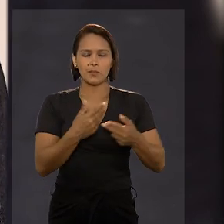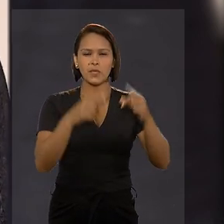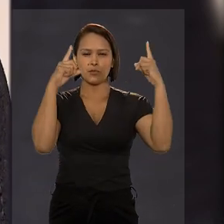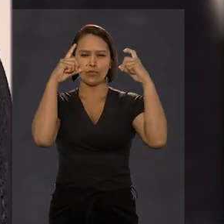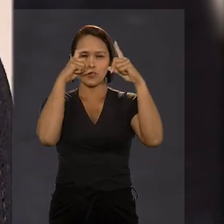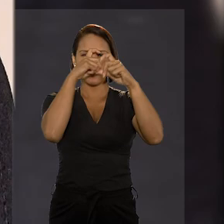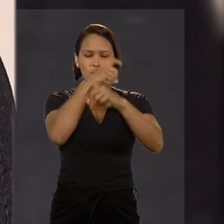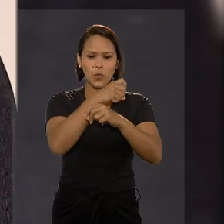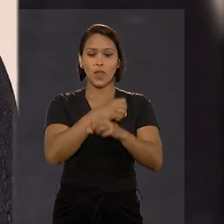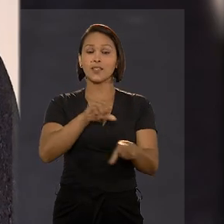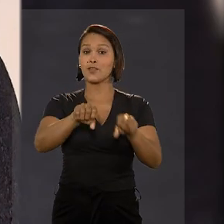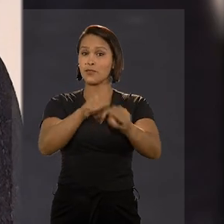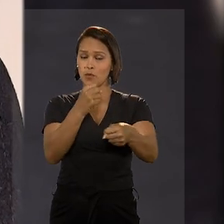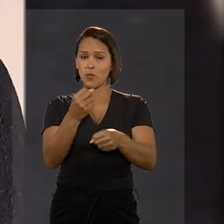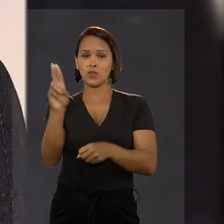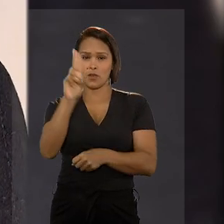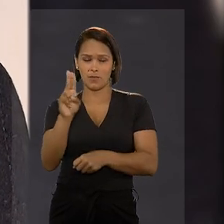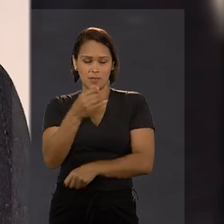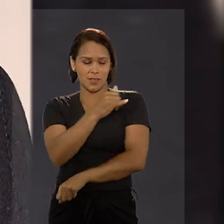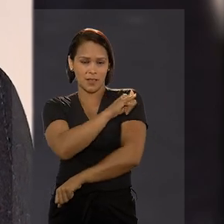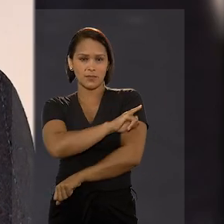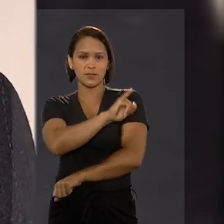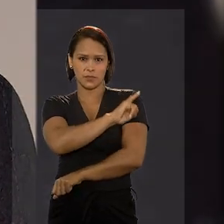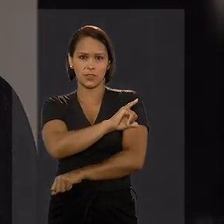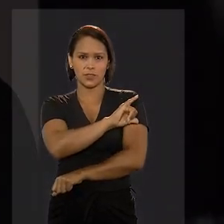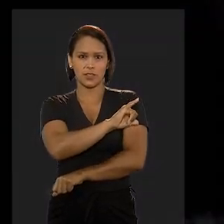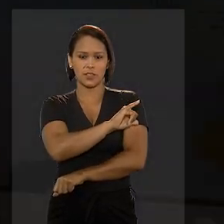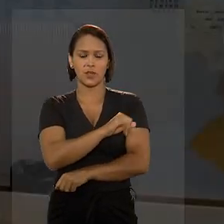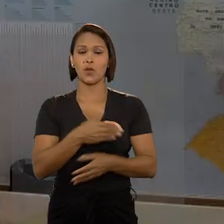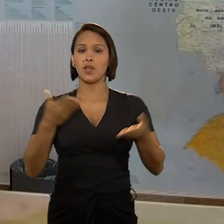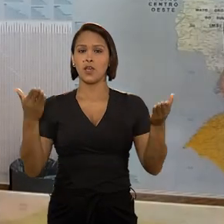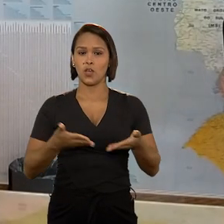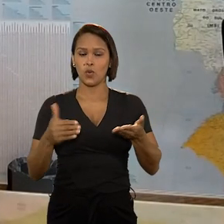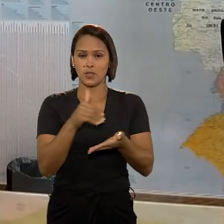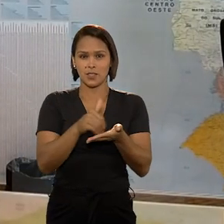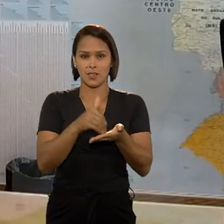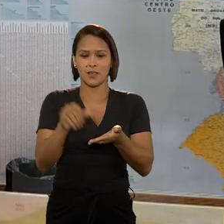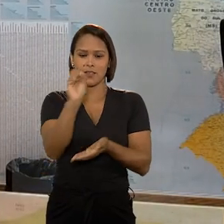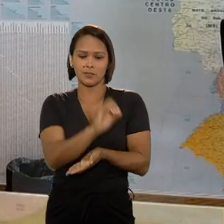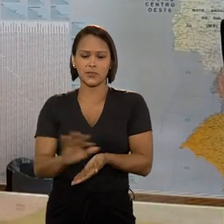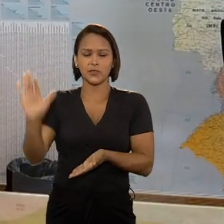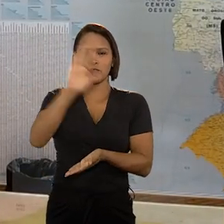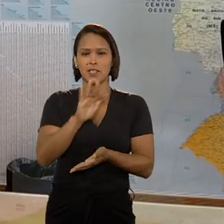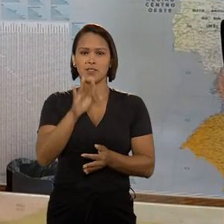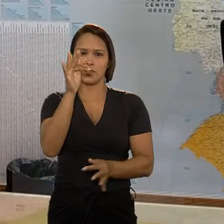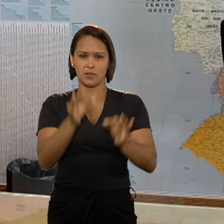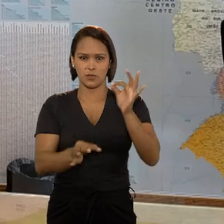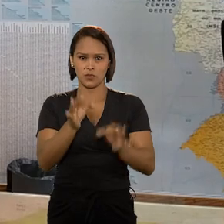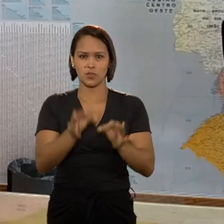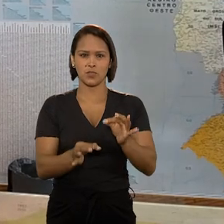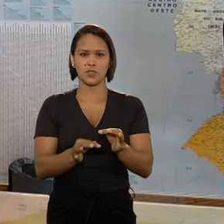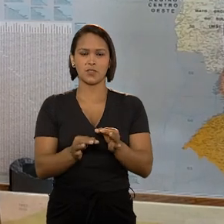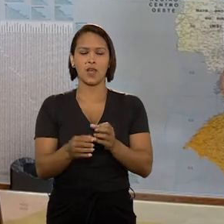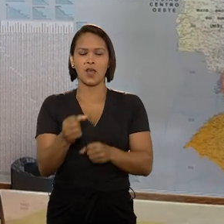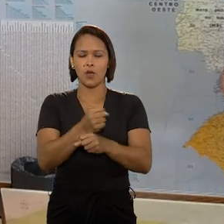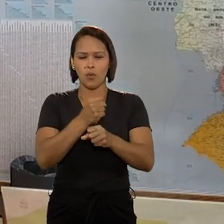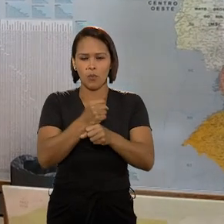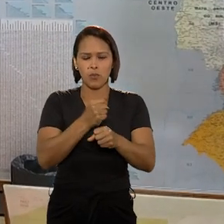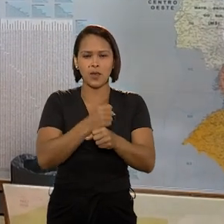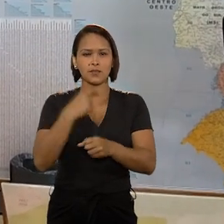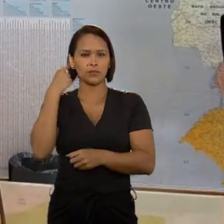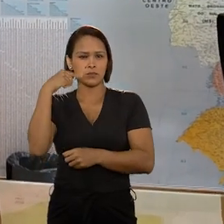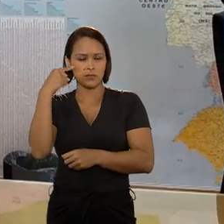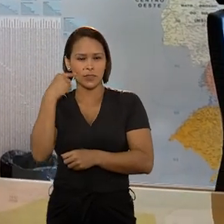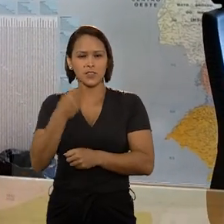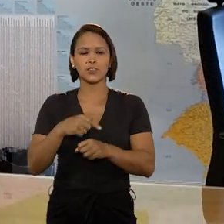Mesmo com dificuldades, se formou na Universidade do Rio de Janeiro e hoje é secretário nacional de Justiça. Durante